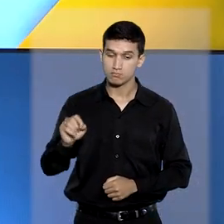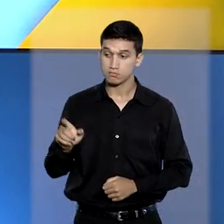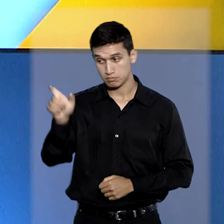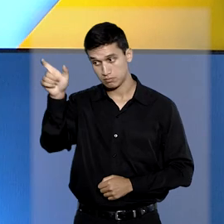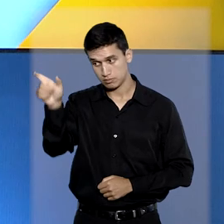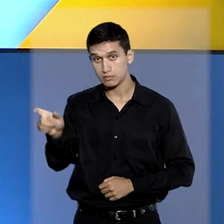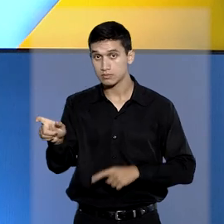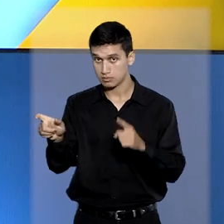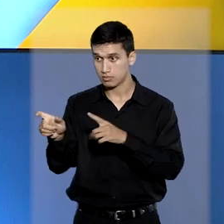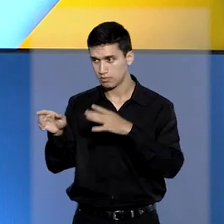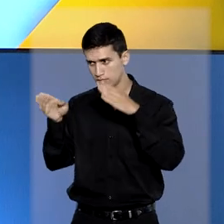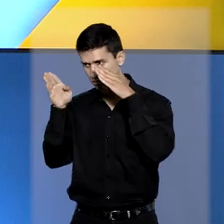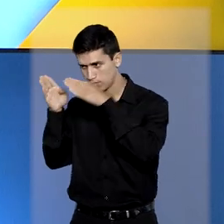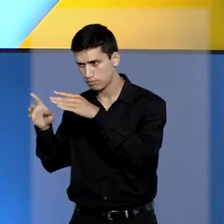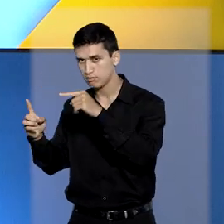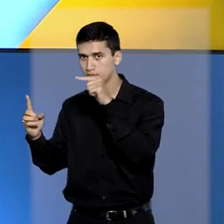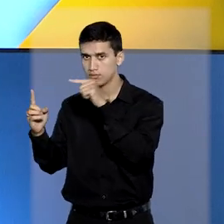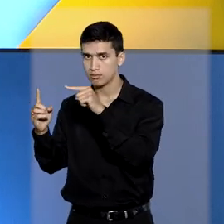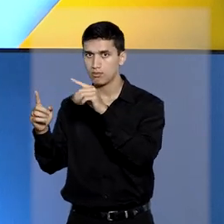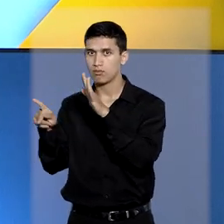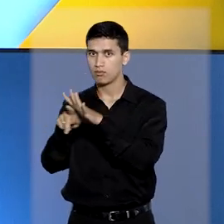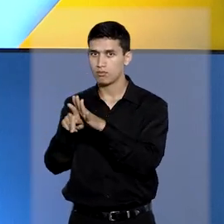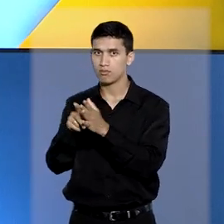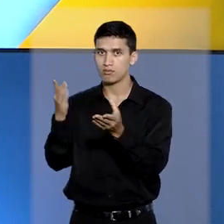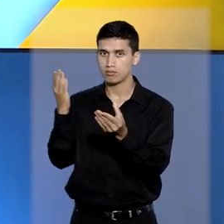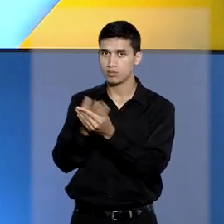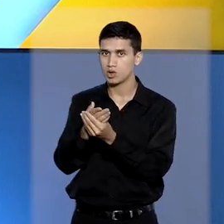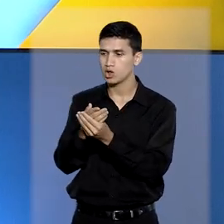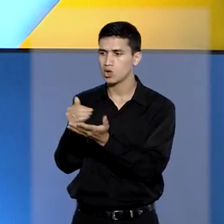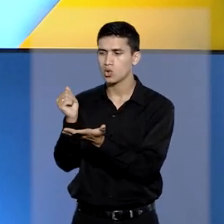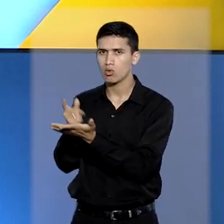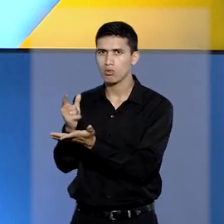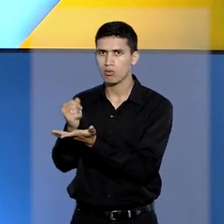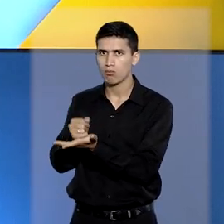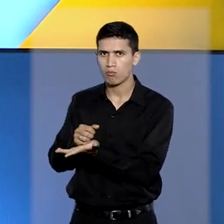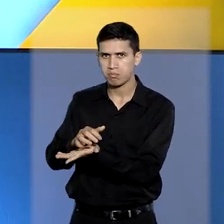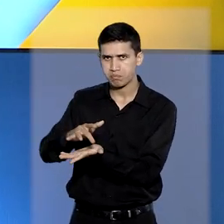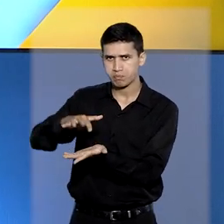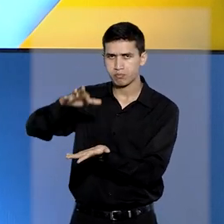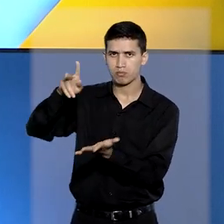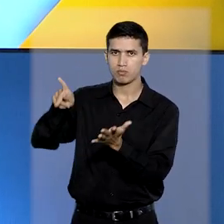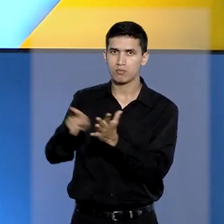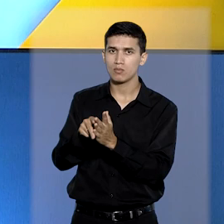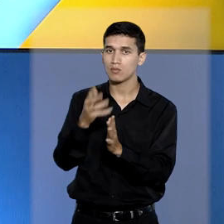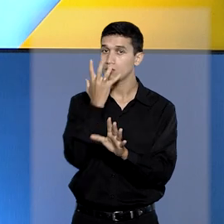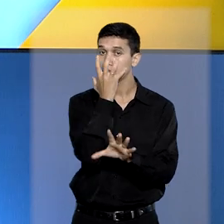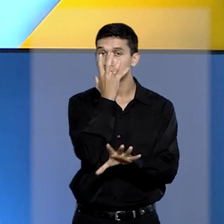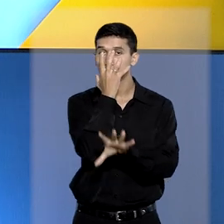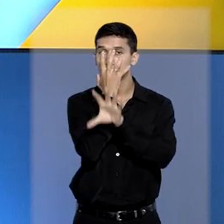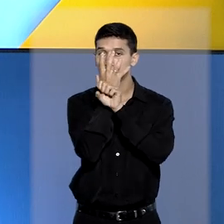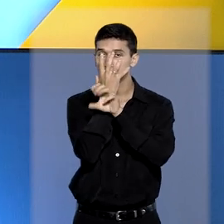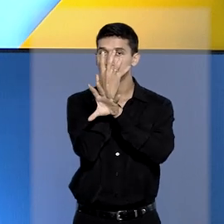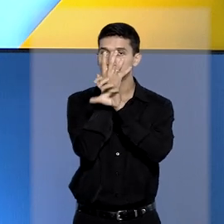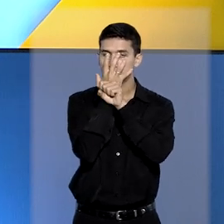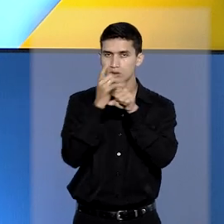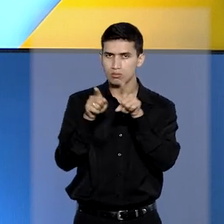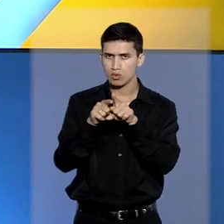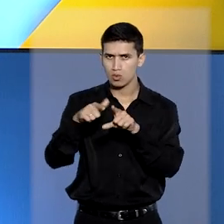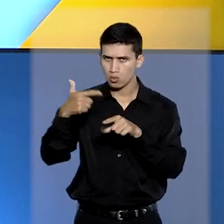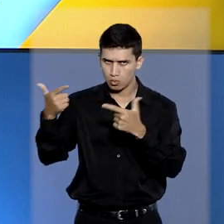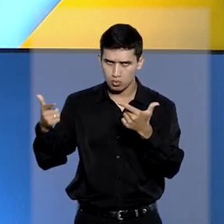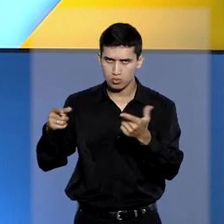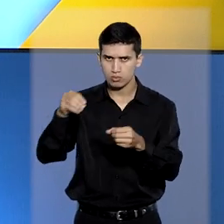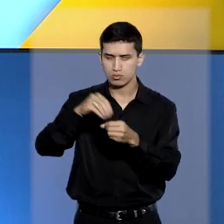é alvo de processo que apura suposta compra superfaturada de respiradores artificiais e outros equipamentos